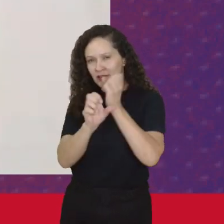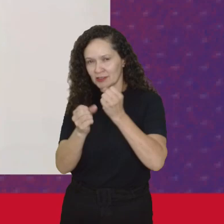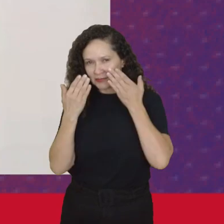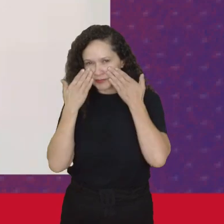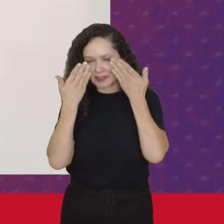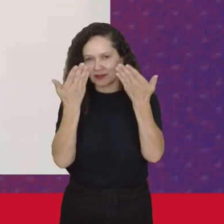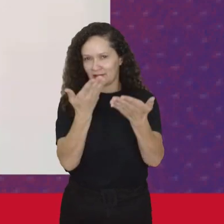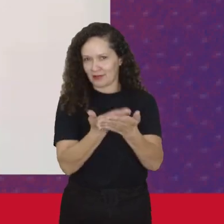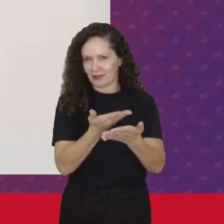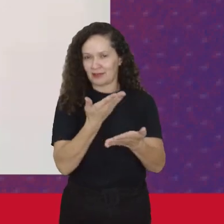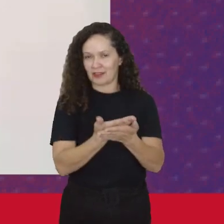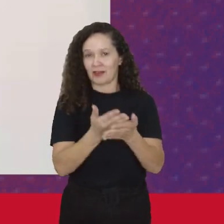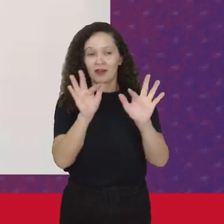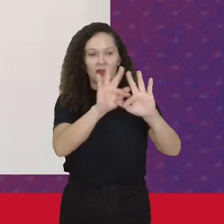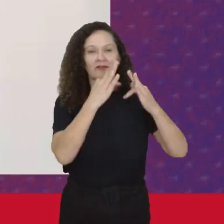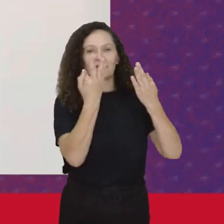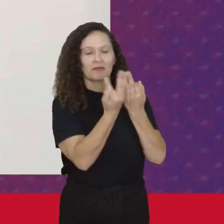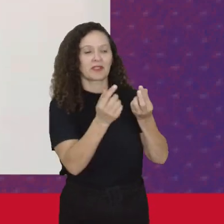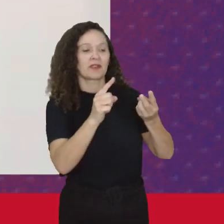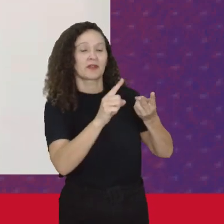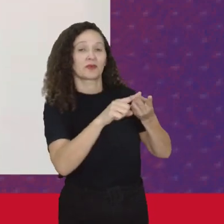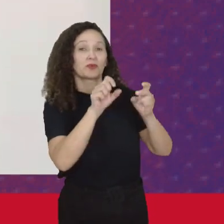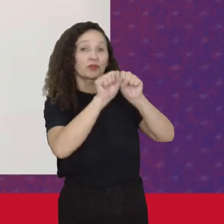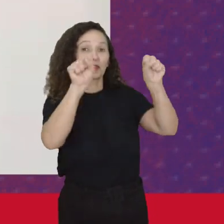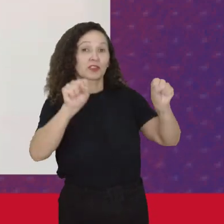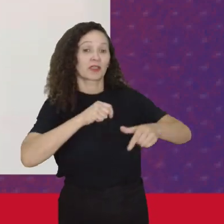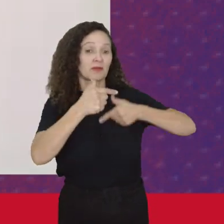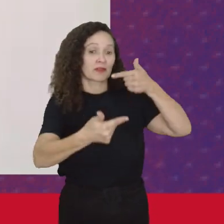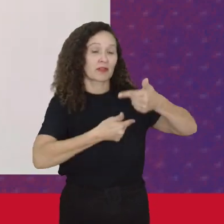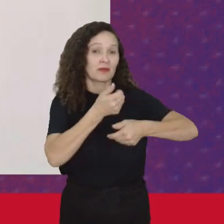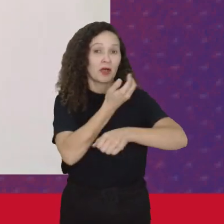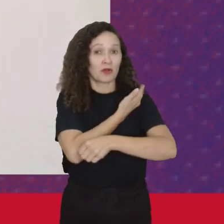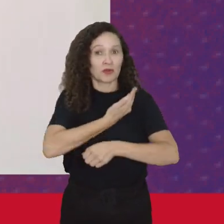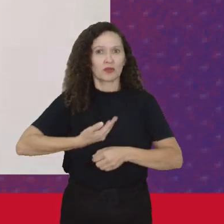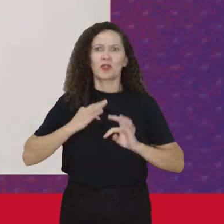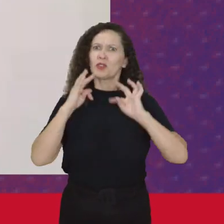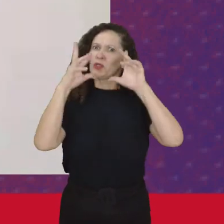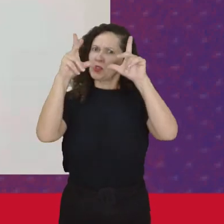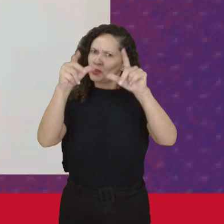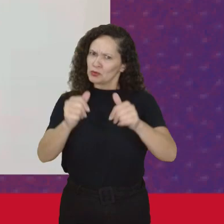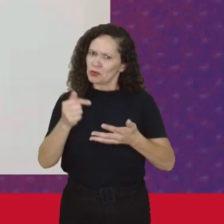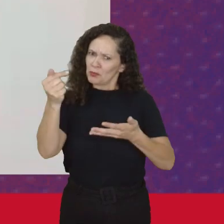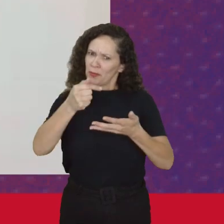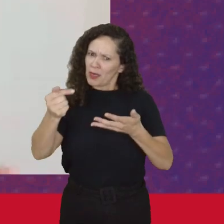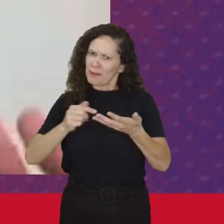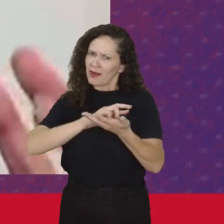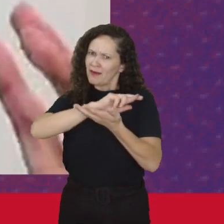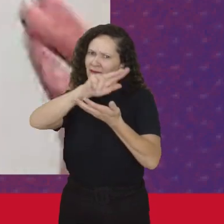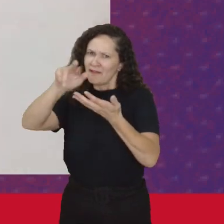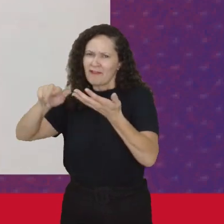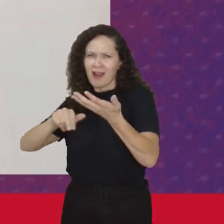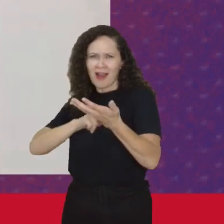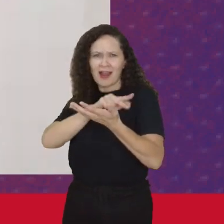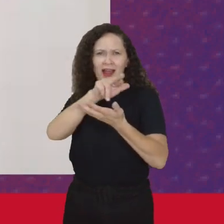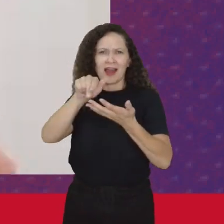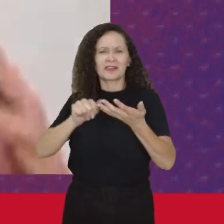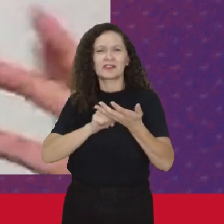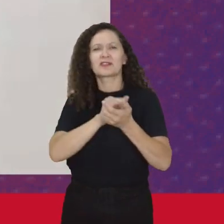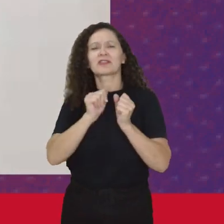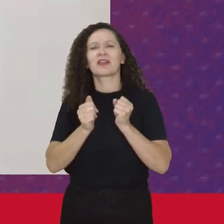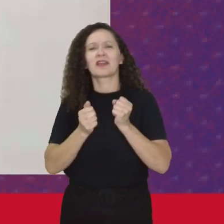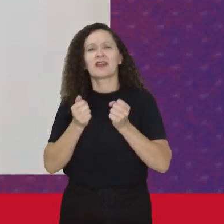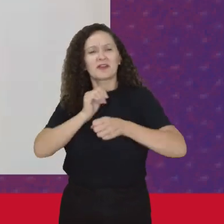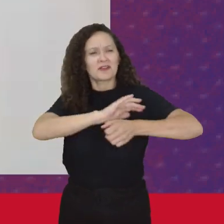aulas A família O sistema Produtivo O Estado Mas tudo isso Tem esse conjunto Tá junto Nasce junto